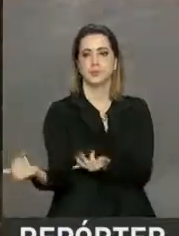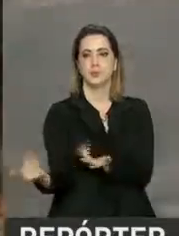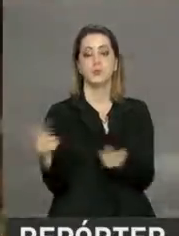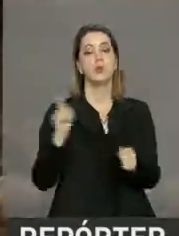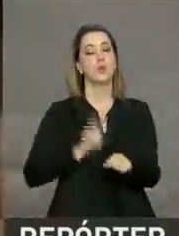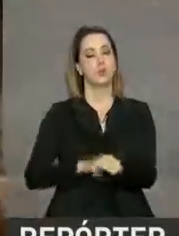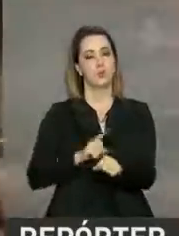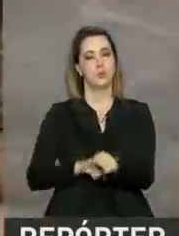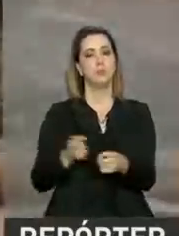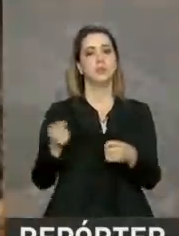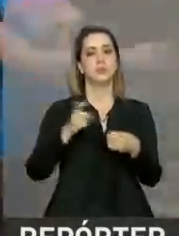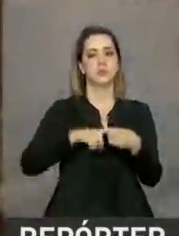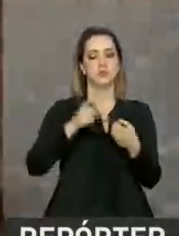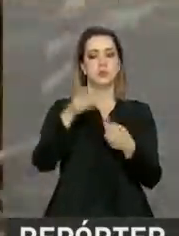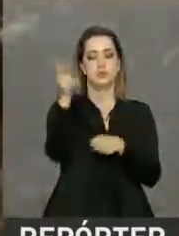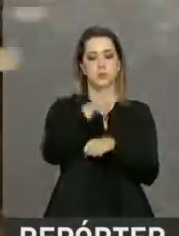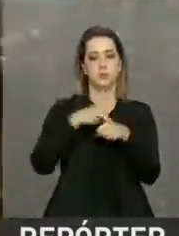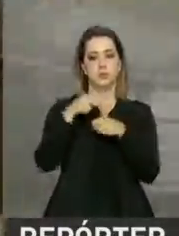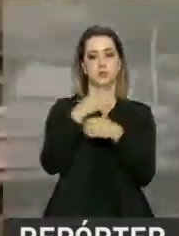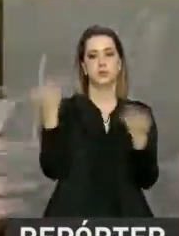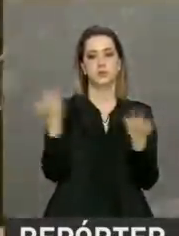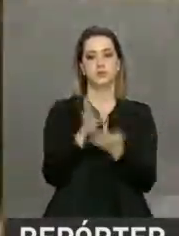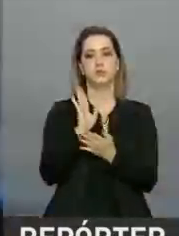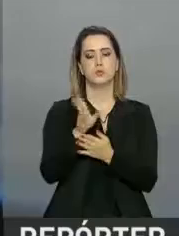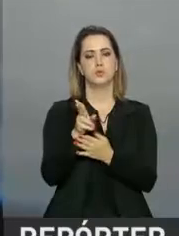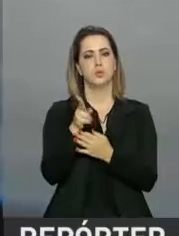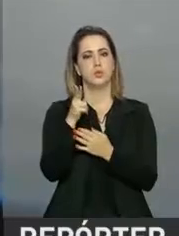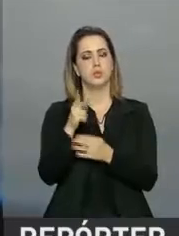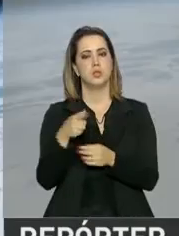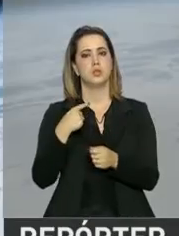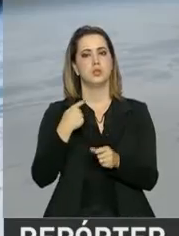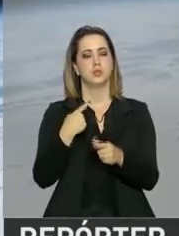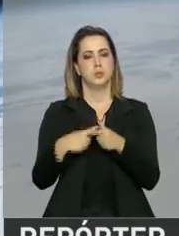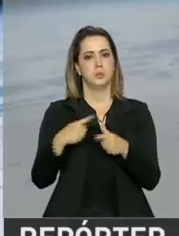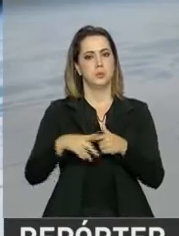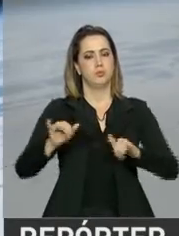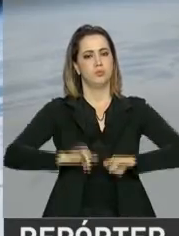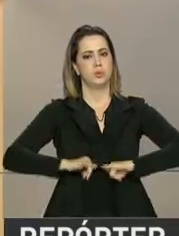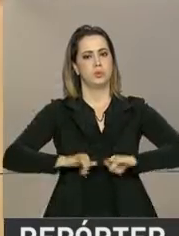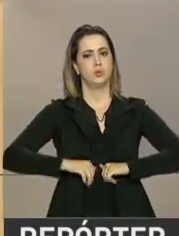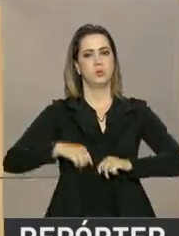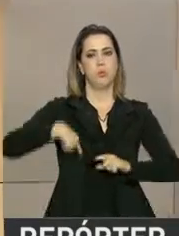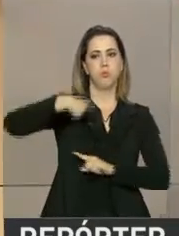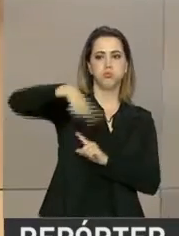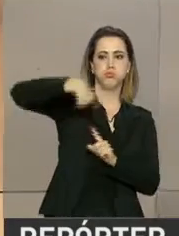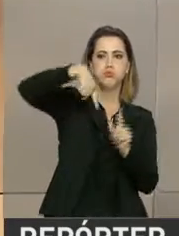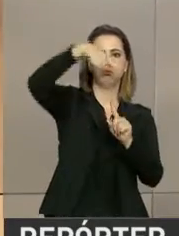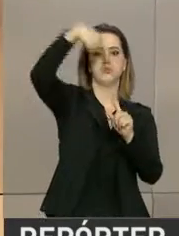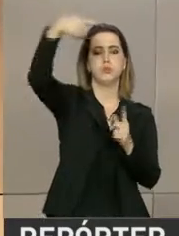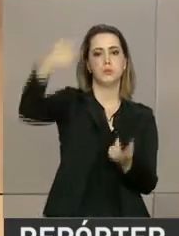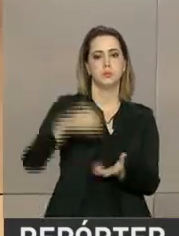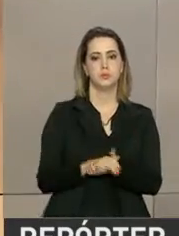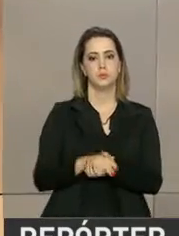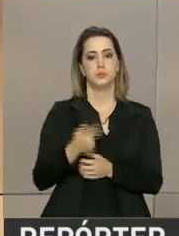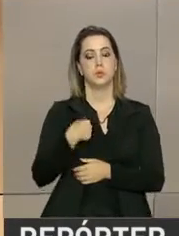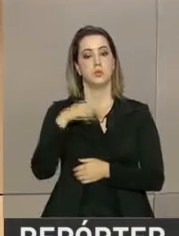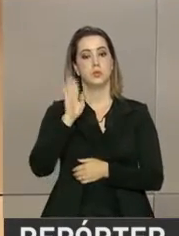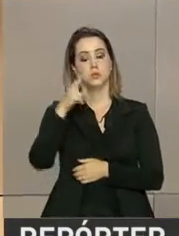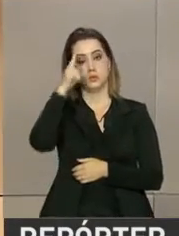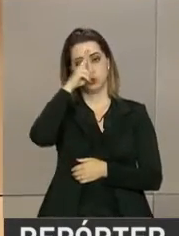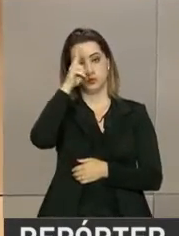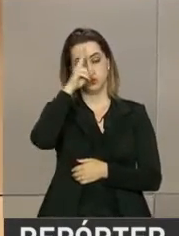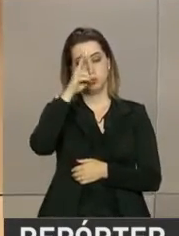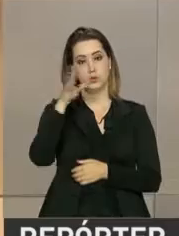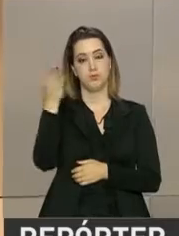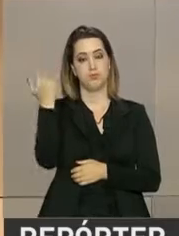de recuperação do país, que recentemente sofreu com a passagem de um furacão. Com base na nossa experiência passada, tenho